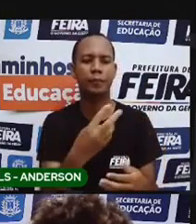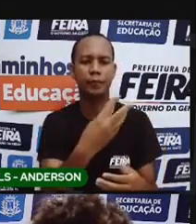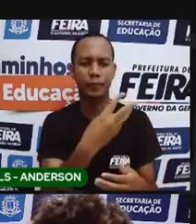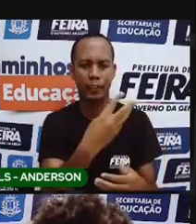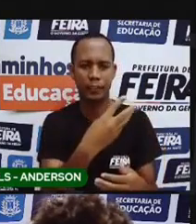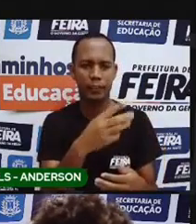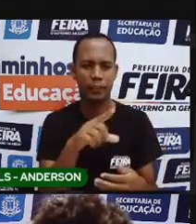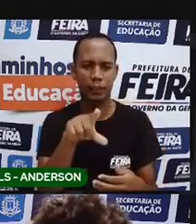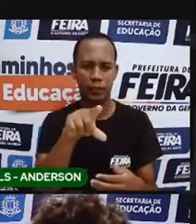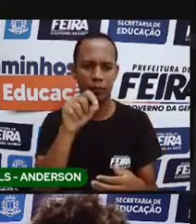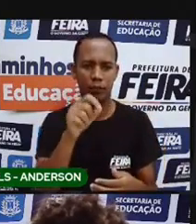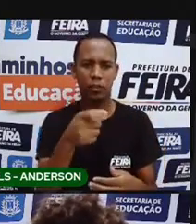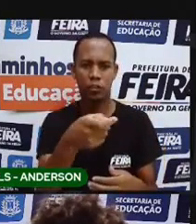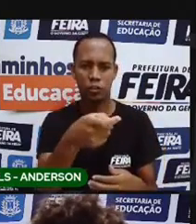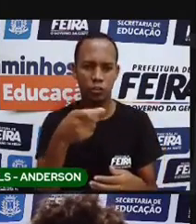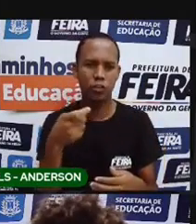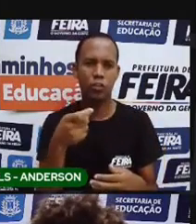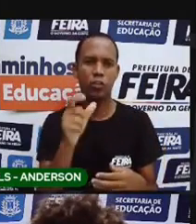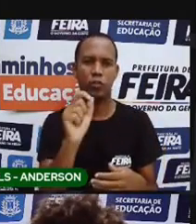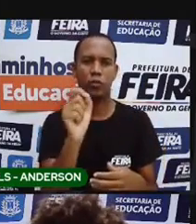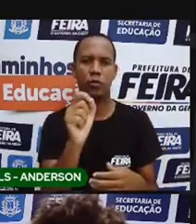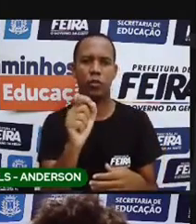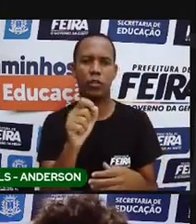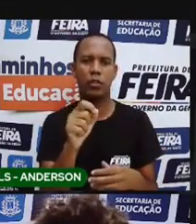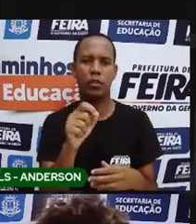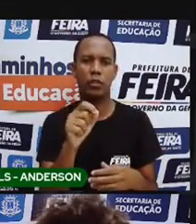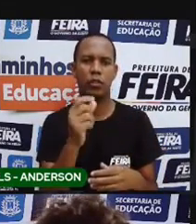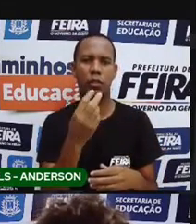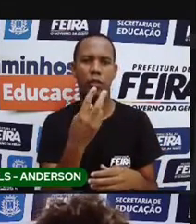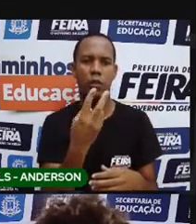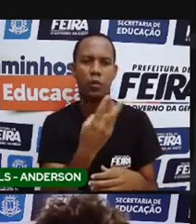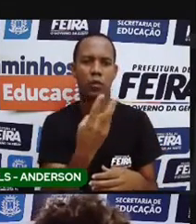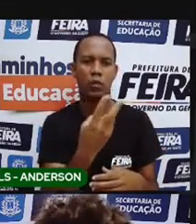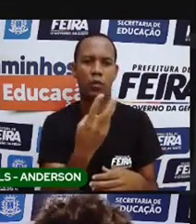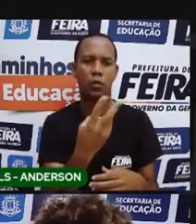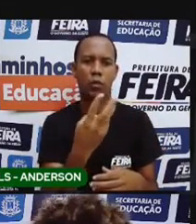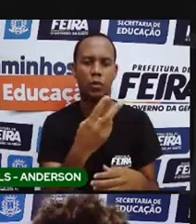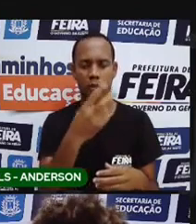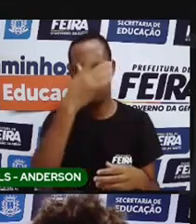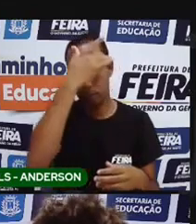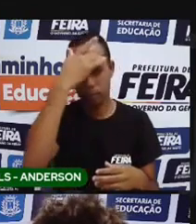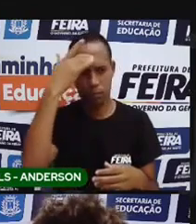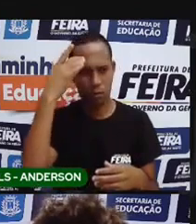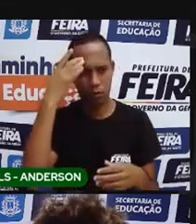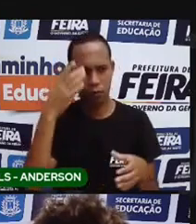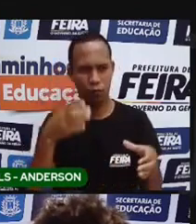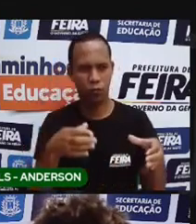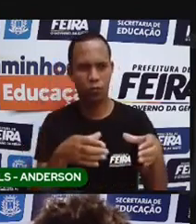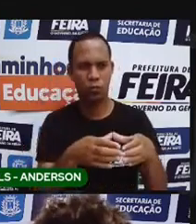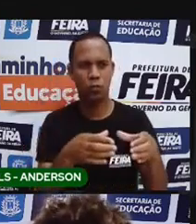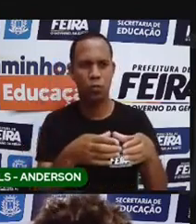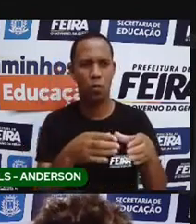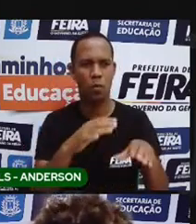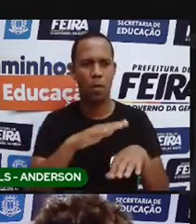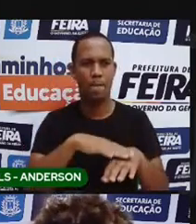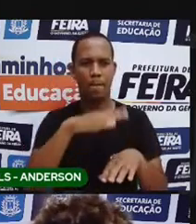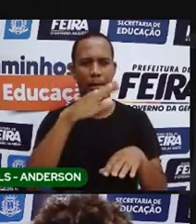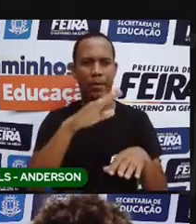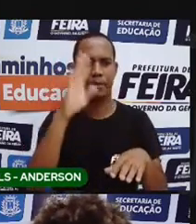x na alternativa que apresenta os dois maiores povos né que habitavam o Brasil